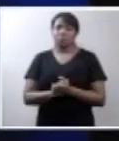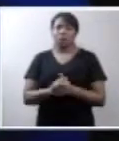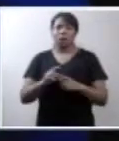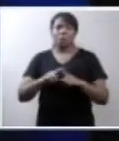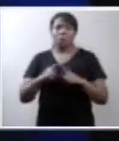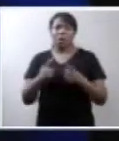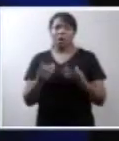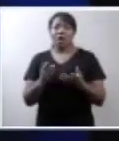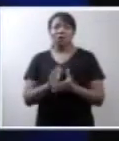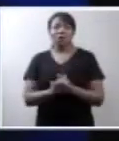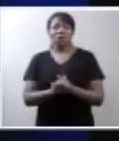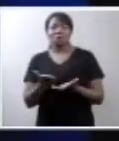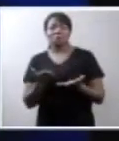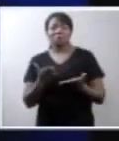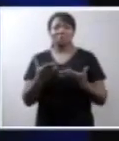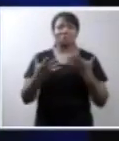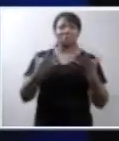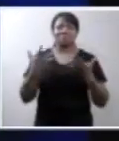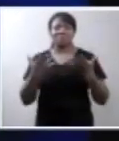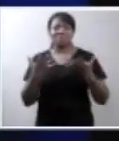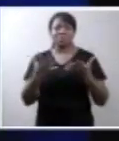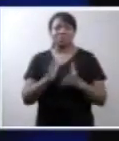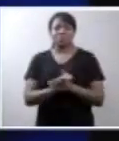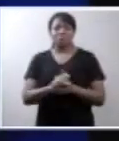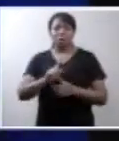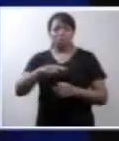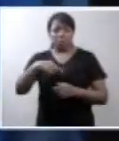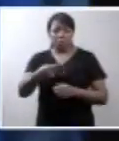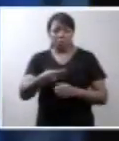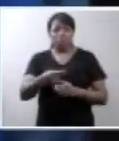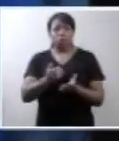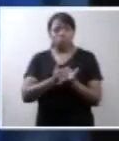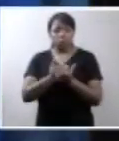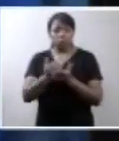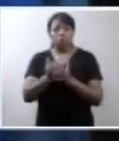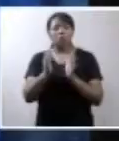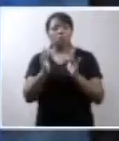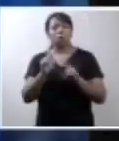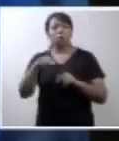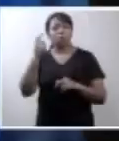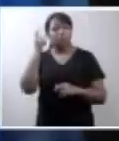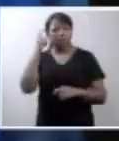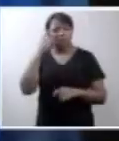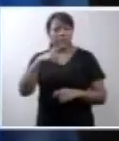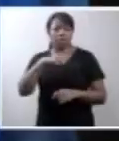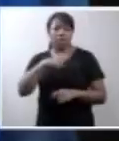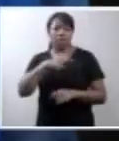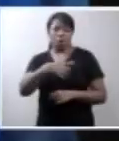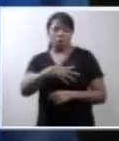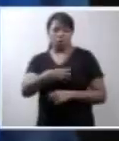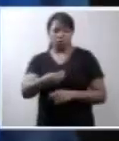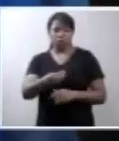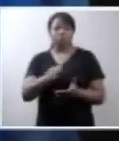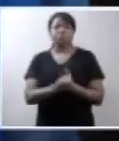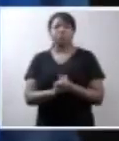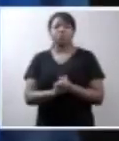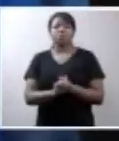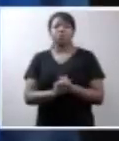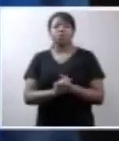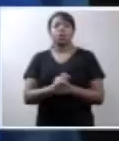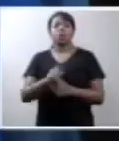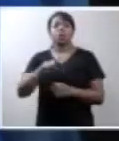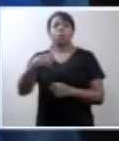que tomei as atitudes. Foi, dois anos depois a gente começou a programar ter um filho, né? E foi quando veio aparecer